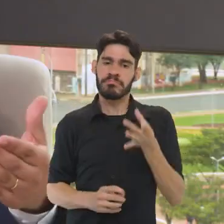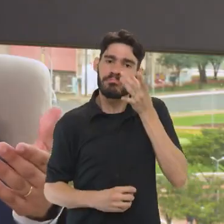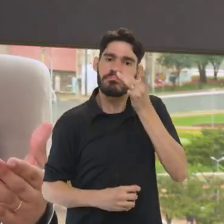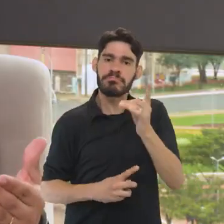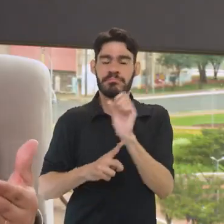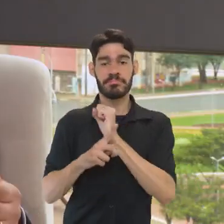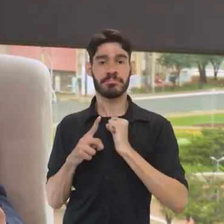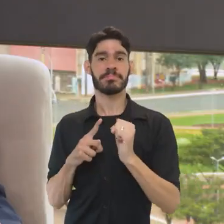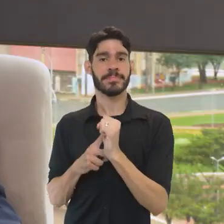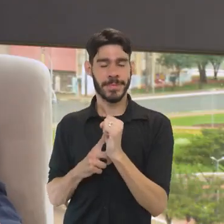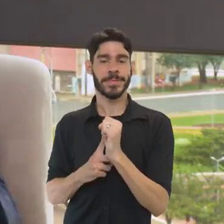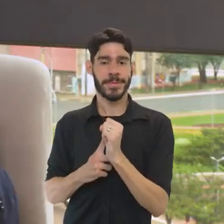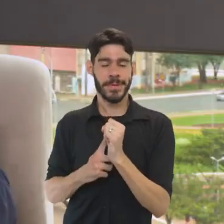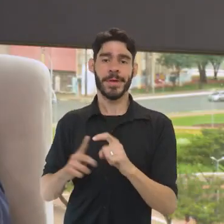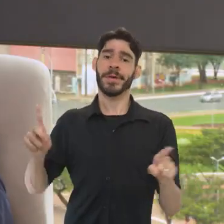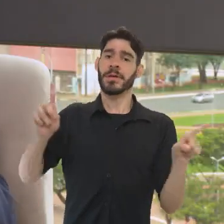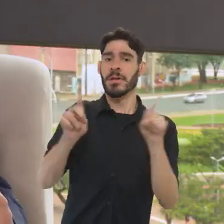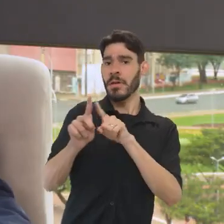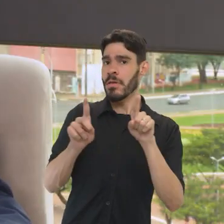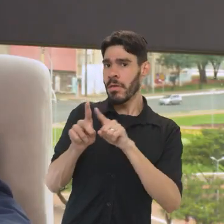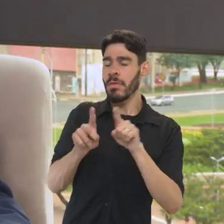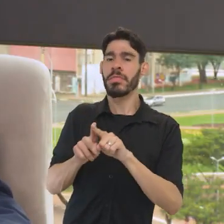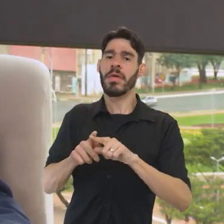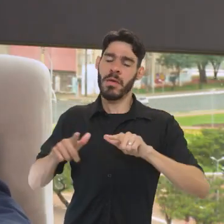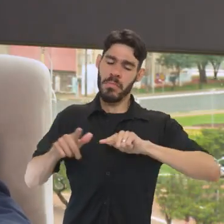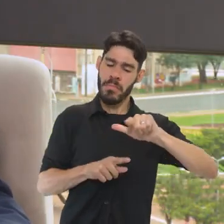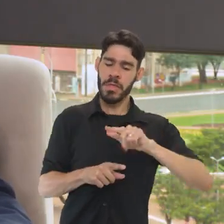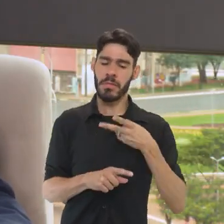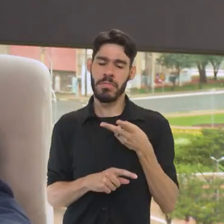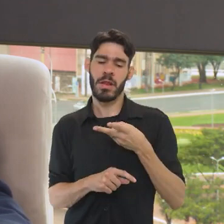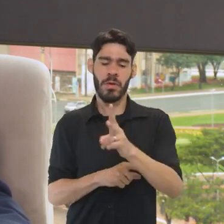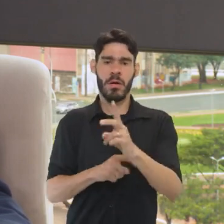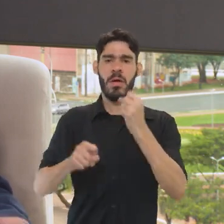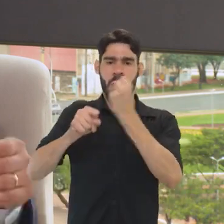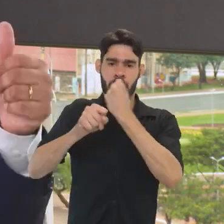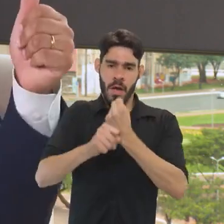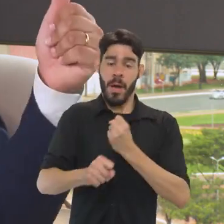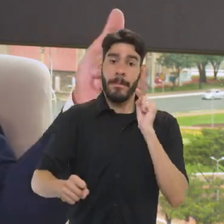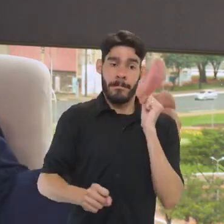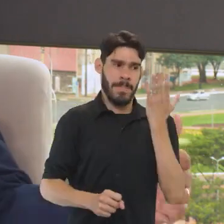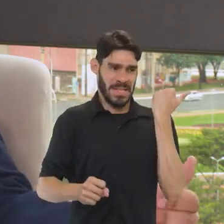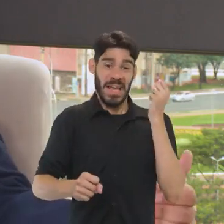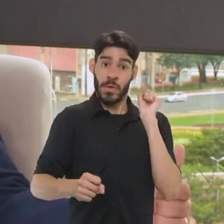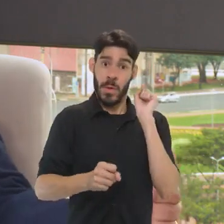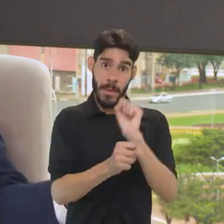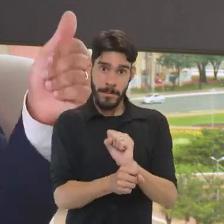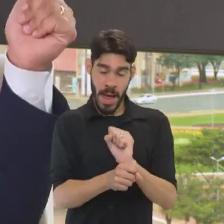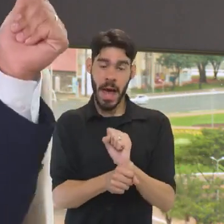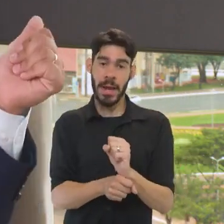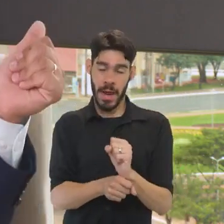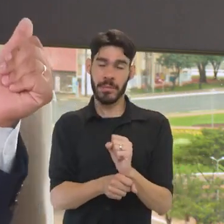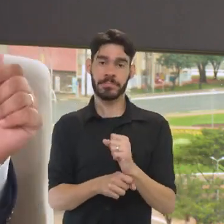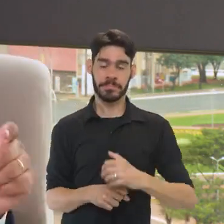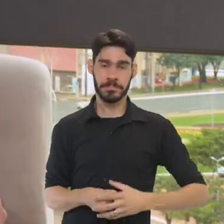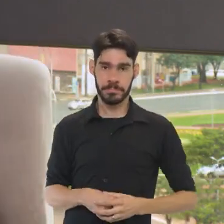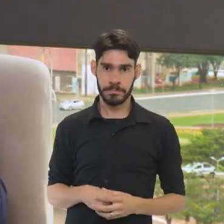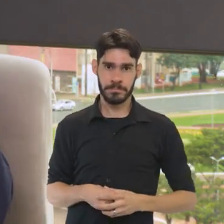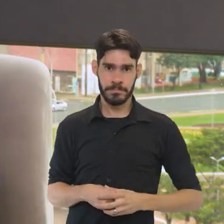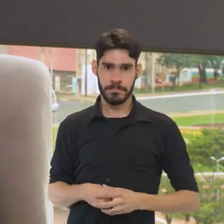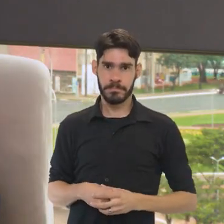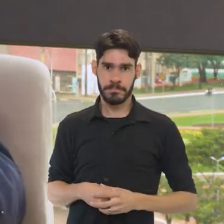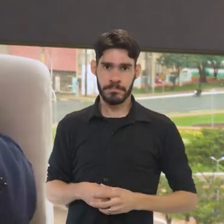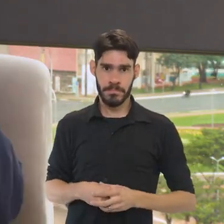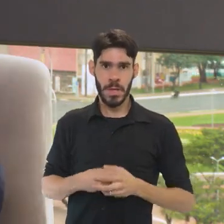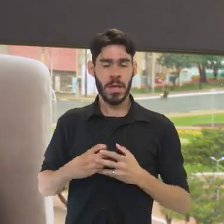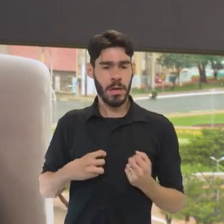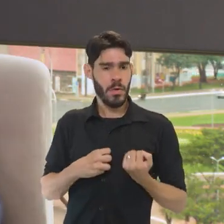à realidade da sociedade. Nós também já estamos trabalhando na continuidade de obras que estavam paralisadas pelo governo anterior e